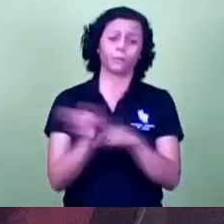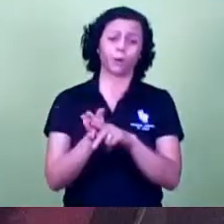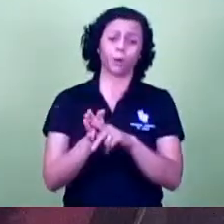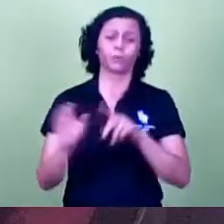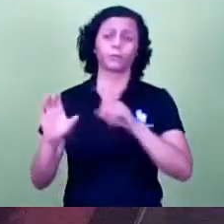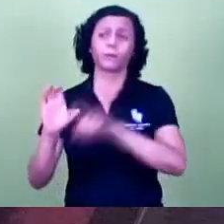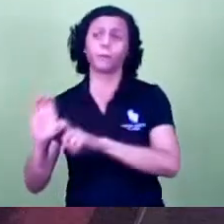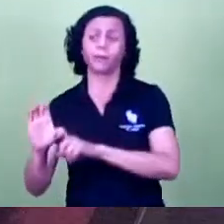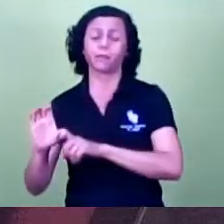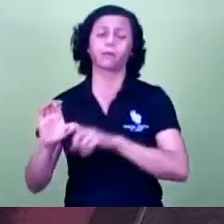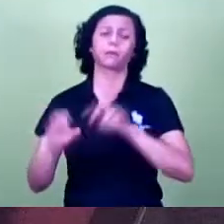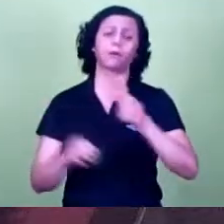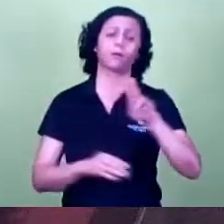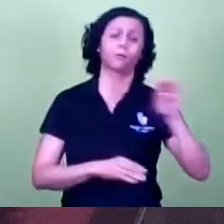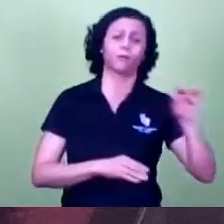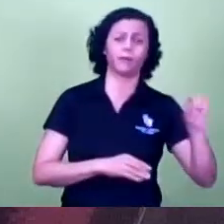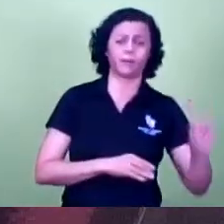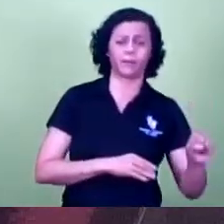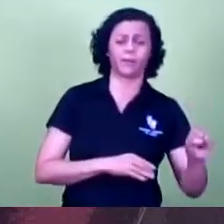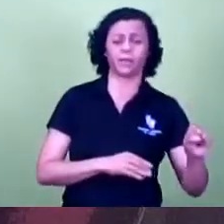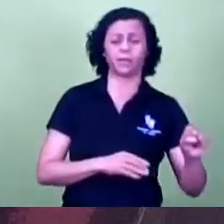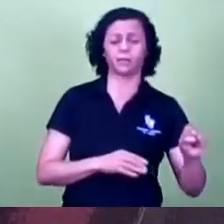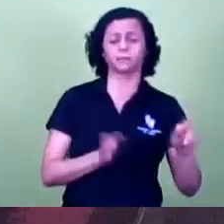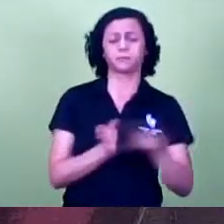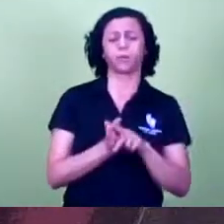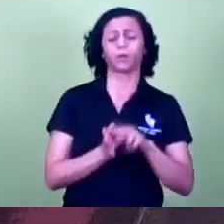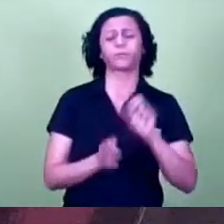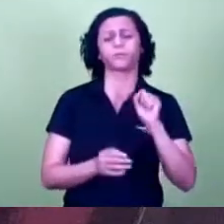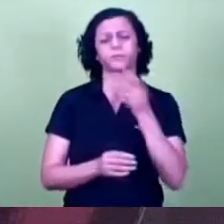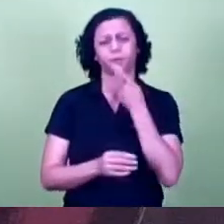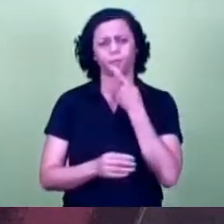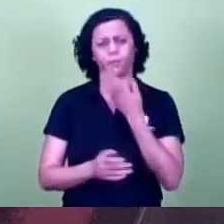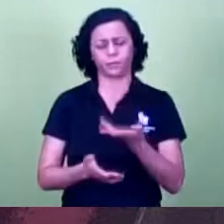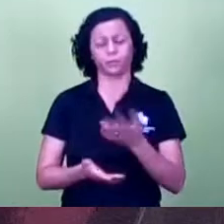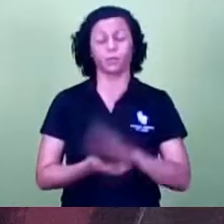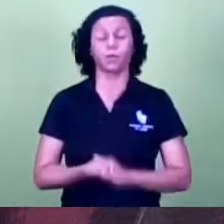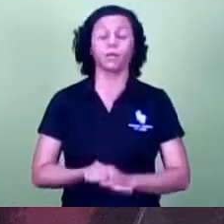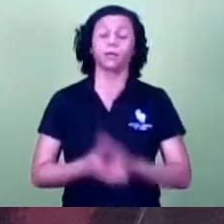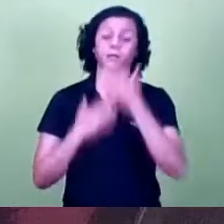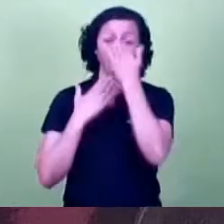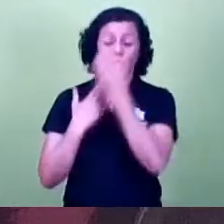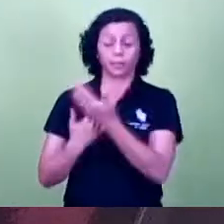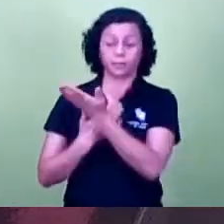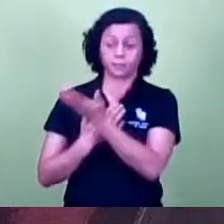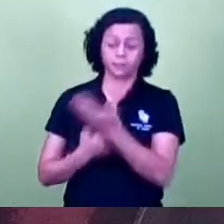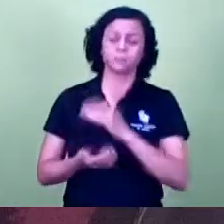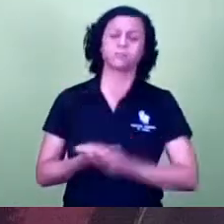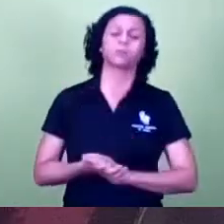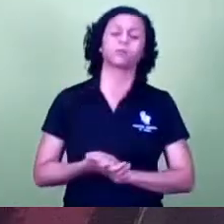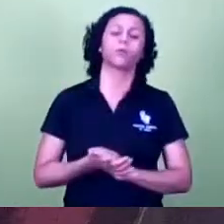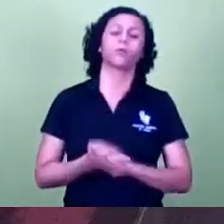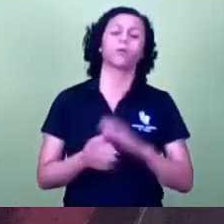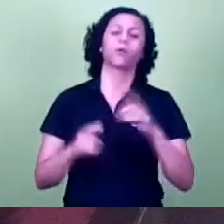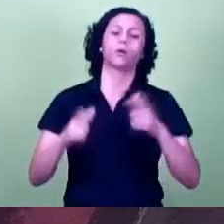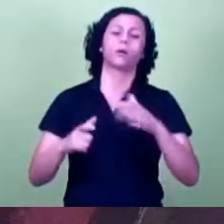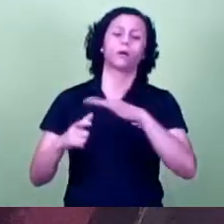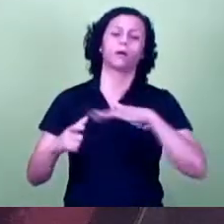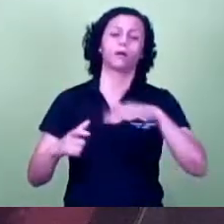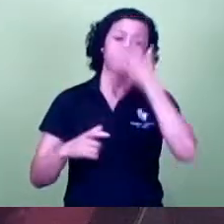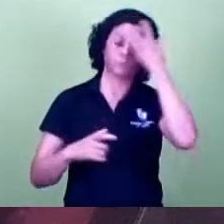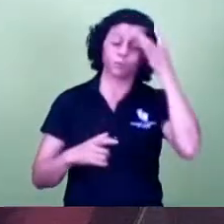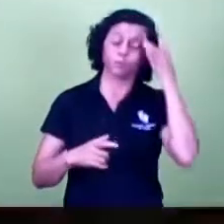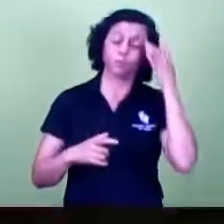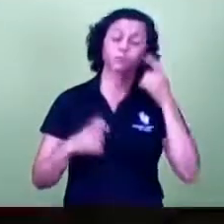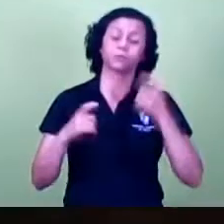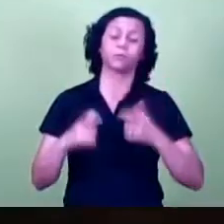precisa de uma ampliação. Então, fico grato pela atenção, vossa excelência, lá com a comunidade, que é muito importante. Pela